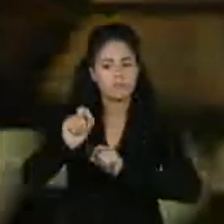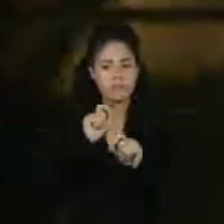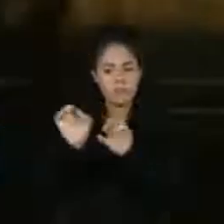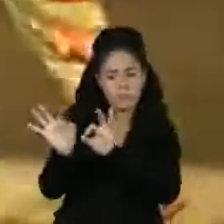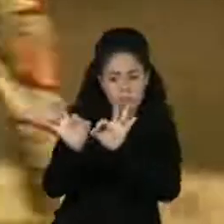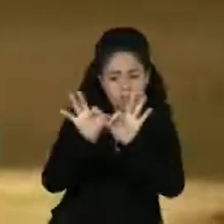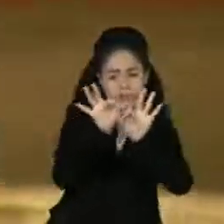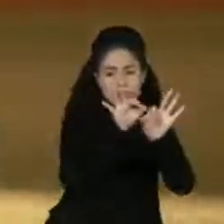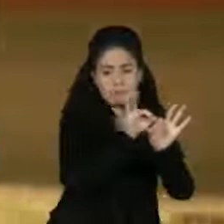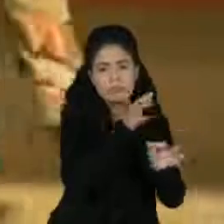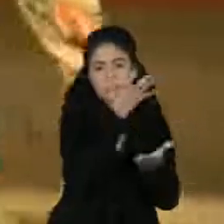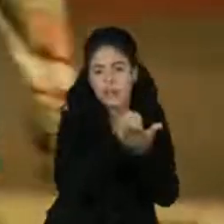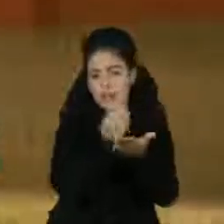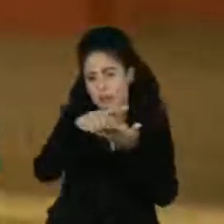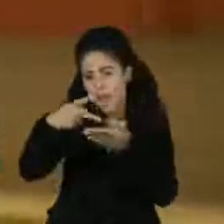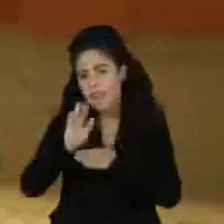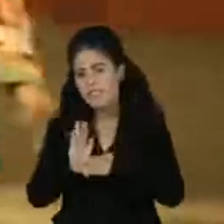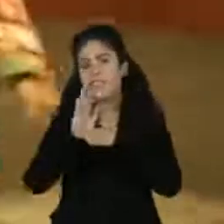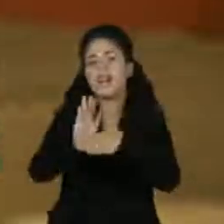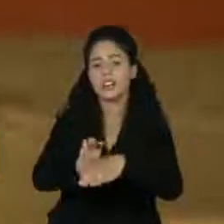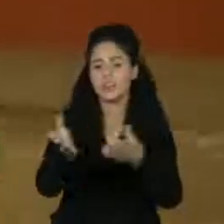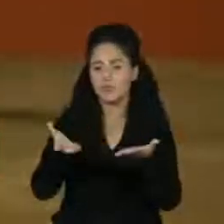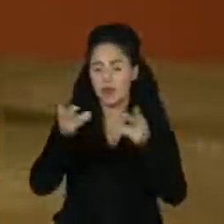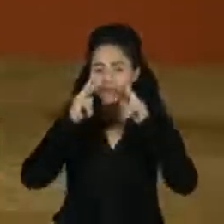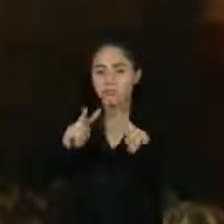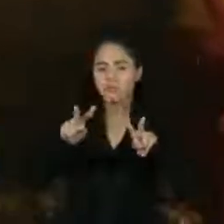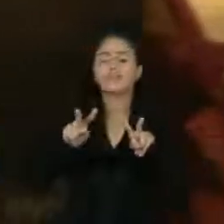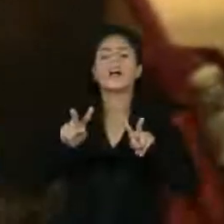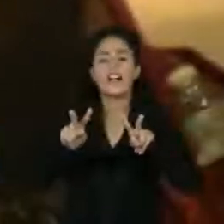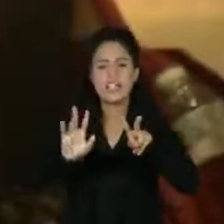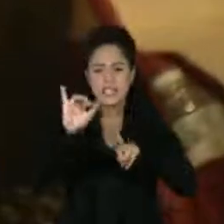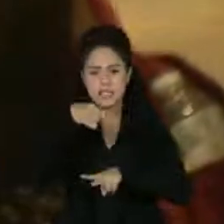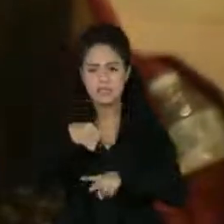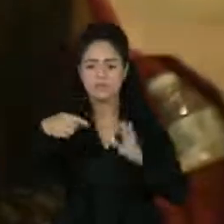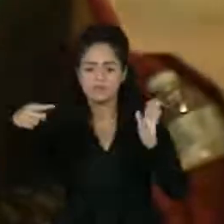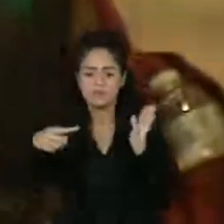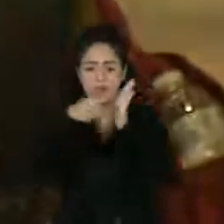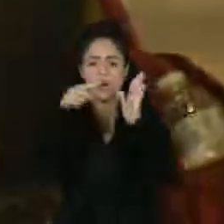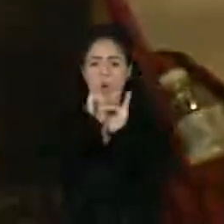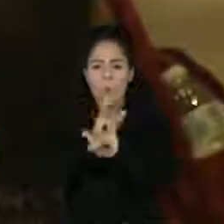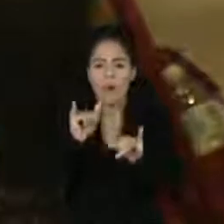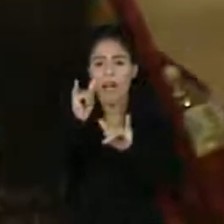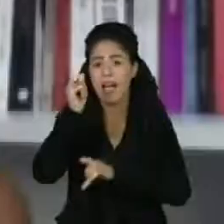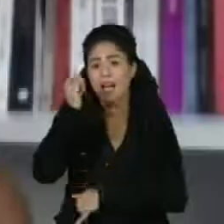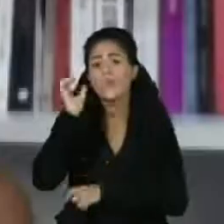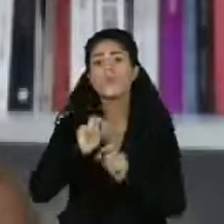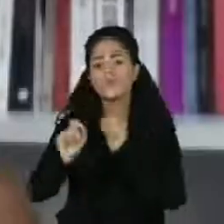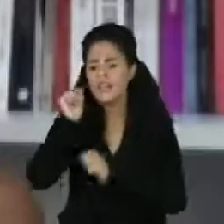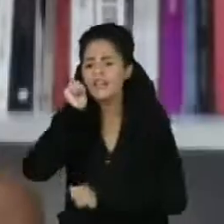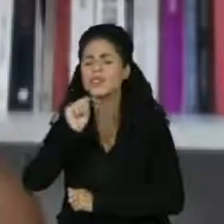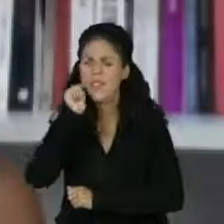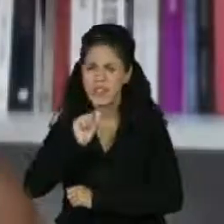sociedade civil, está chamando atenção para esse fato. Há subnotificação, as mulheres estão passando por isso e a gente precisa olhar melhor para isso.